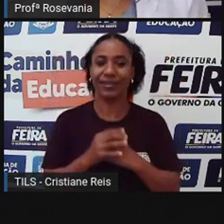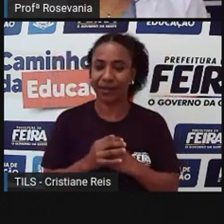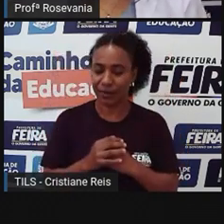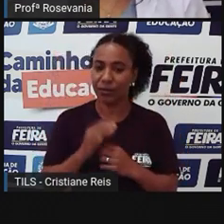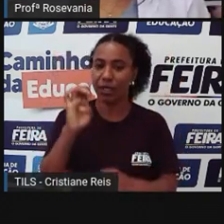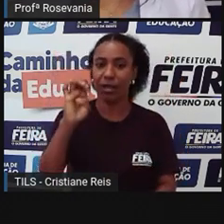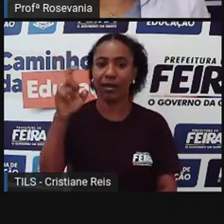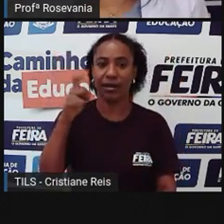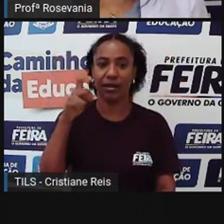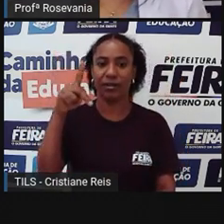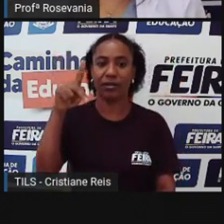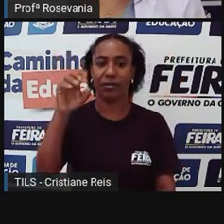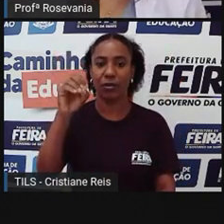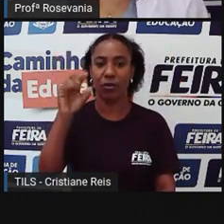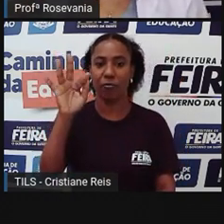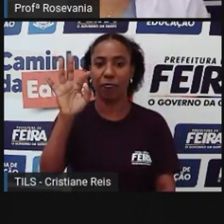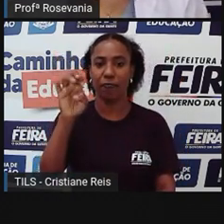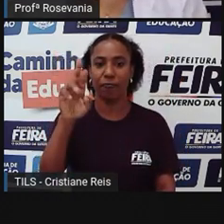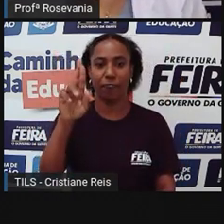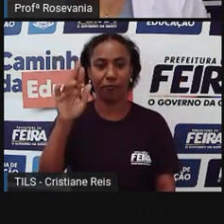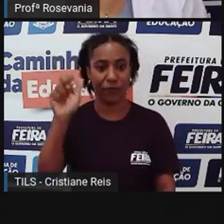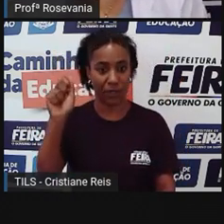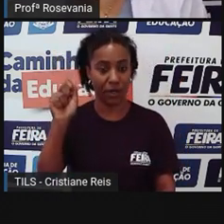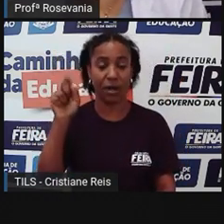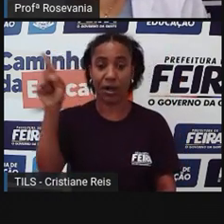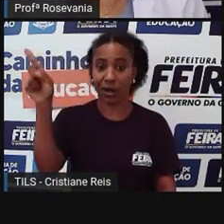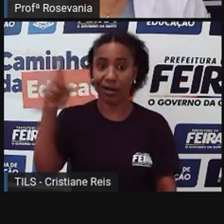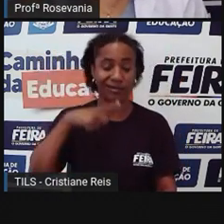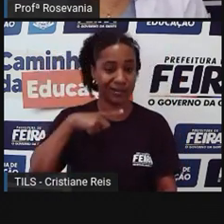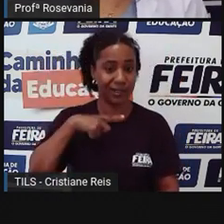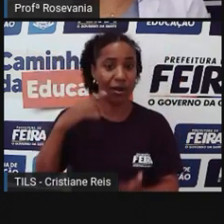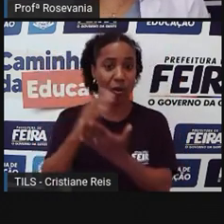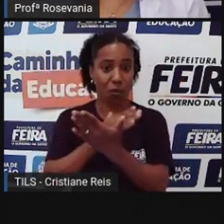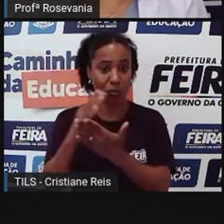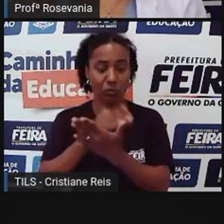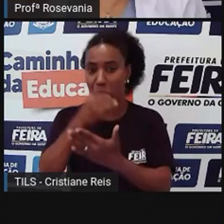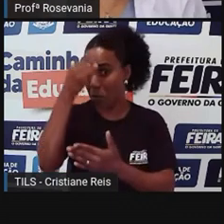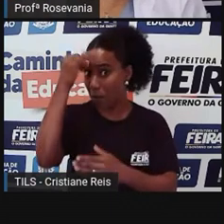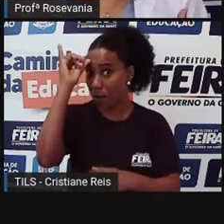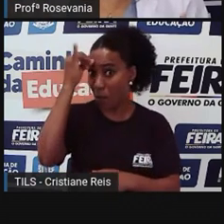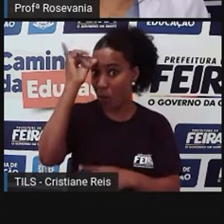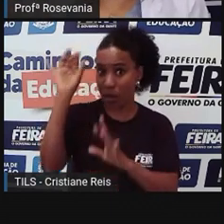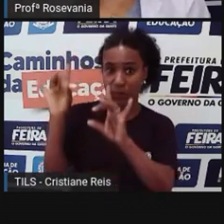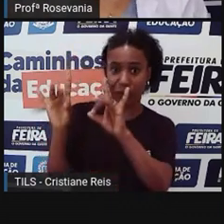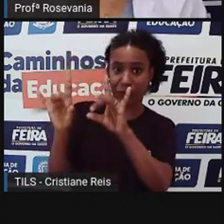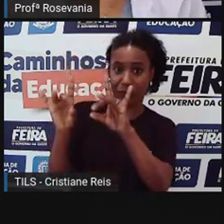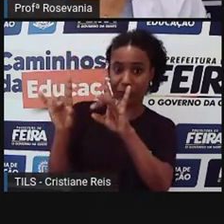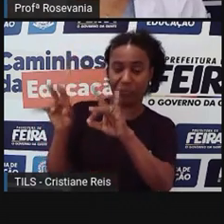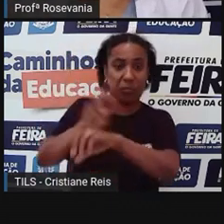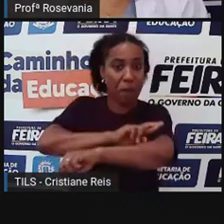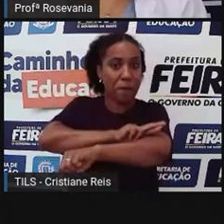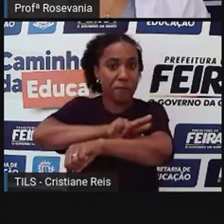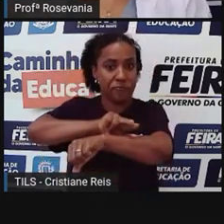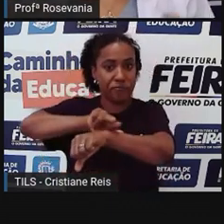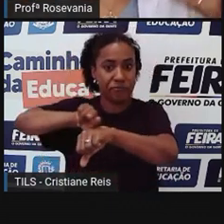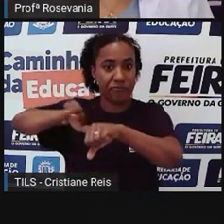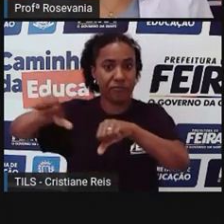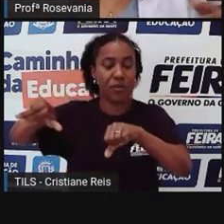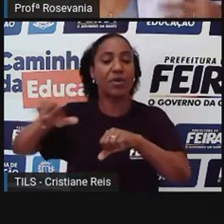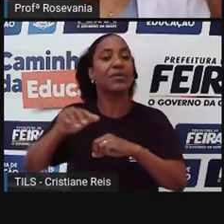gente tem na região e algumas vindas de fora, premia algumas dessas raças, tem leilões, né, tem desfiles desses animais,